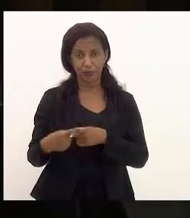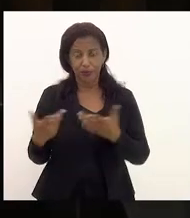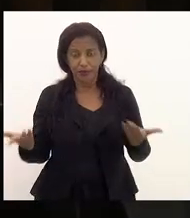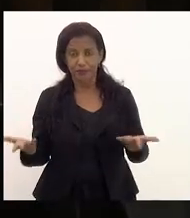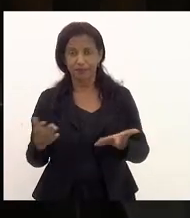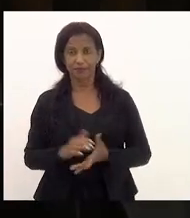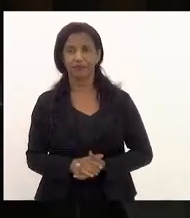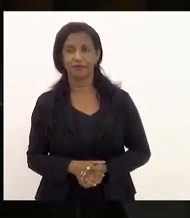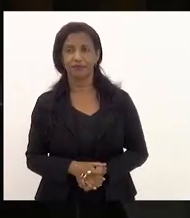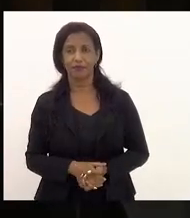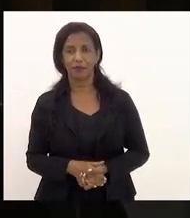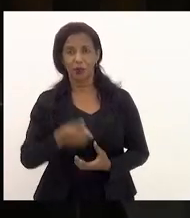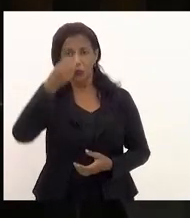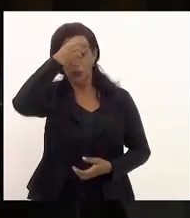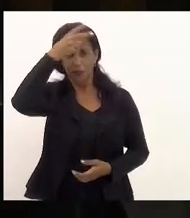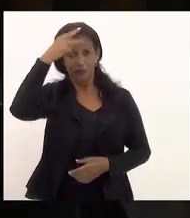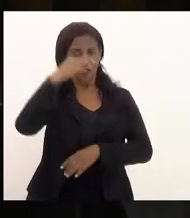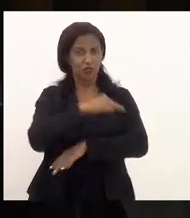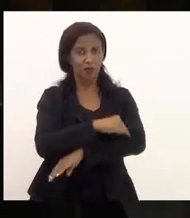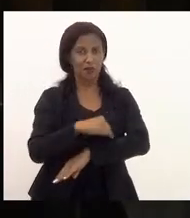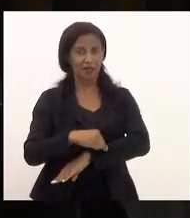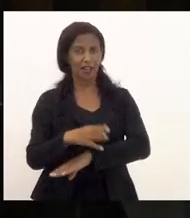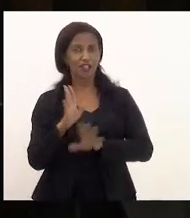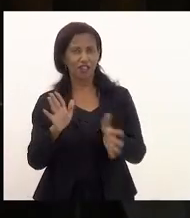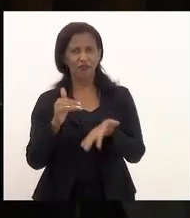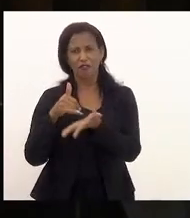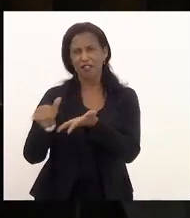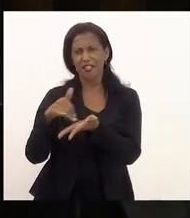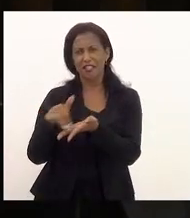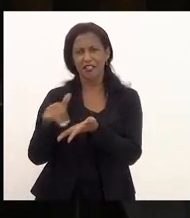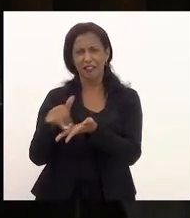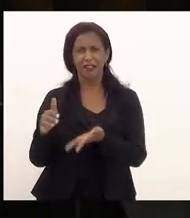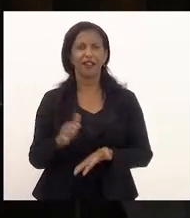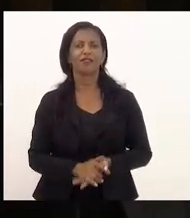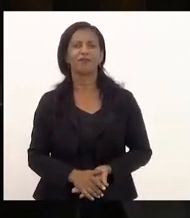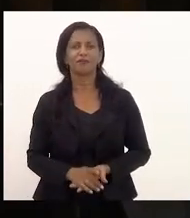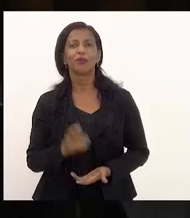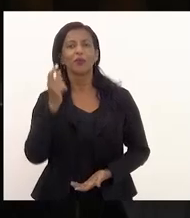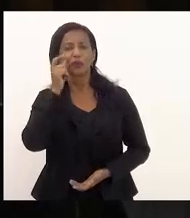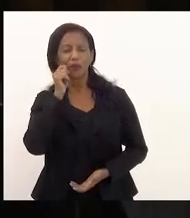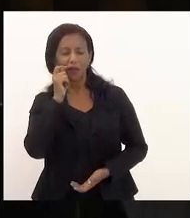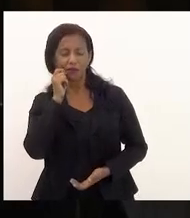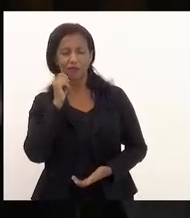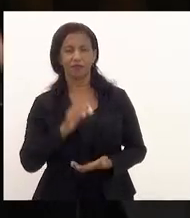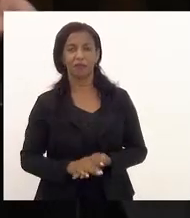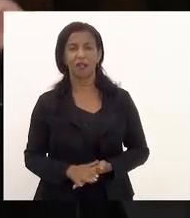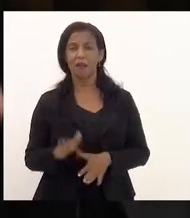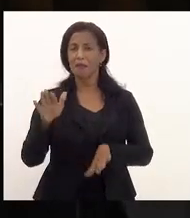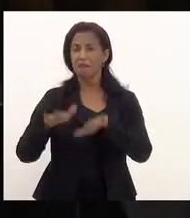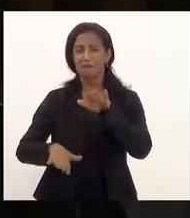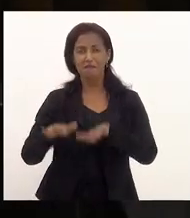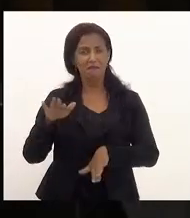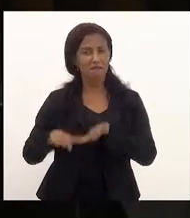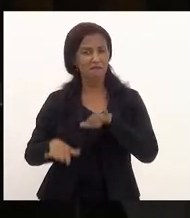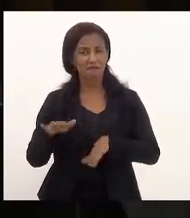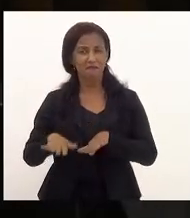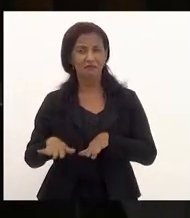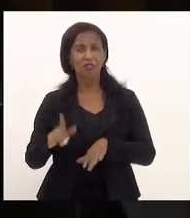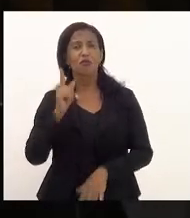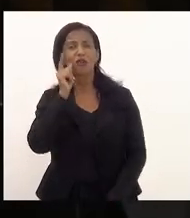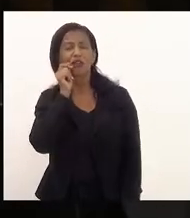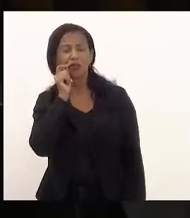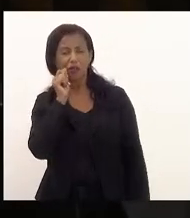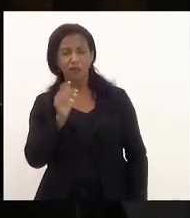o prefeito de Maricá já foi secretário do Eduardo Paes. Mesmo Eduardo